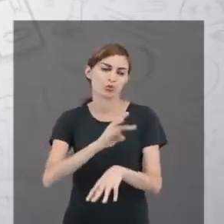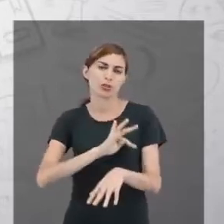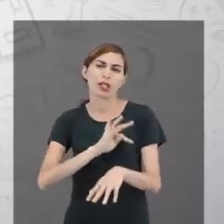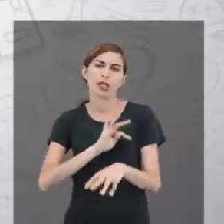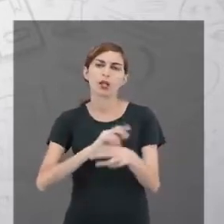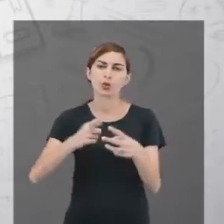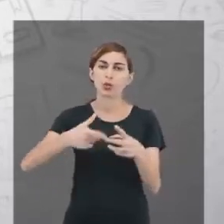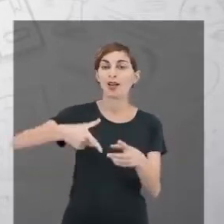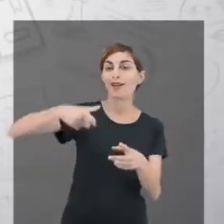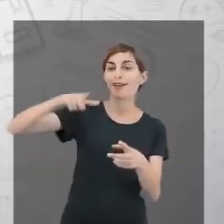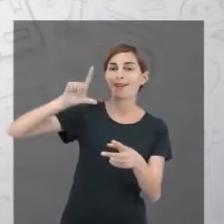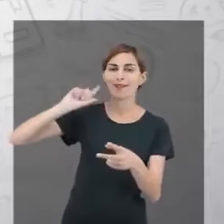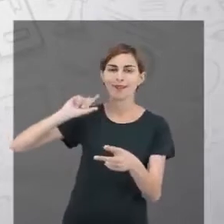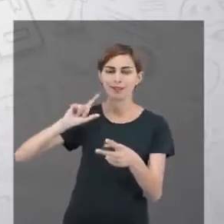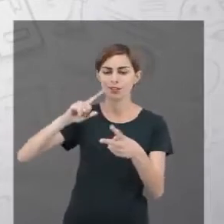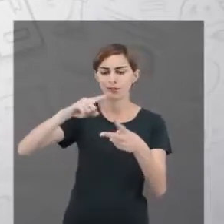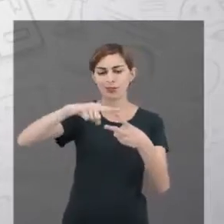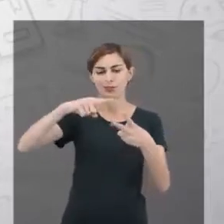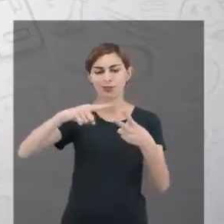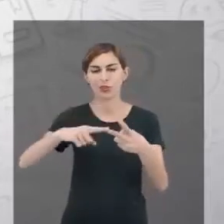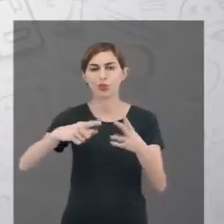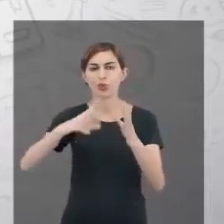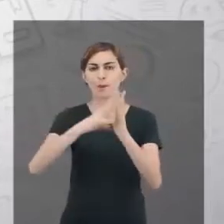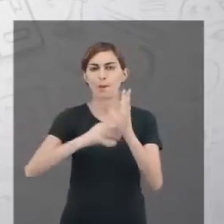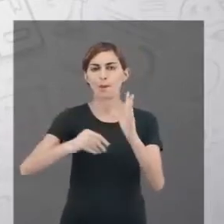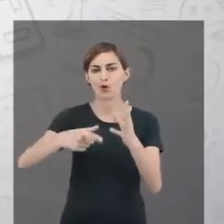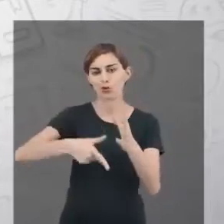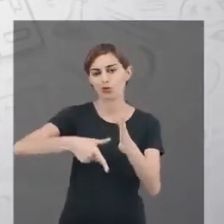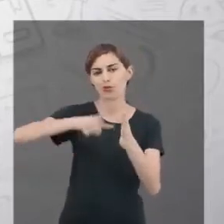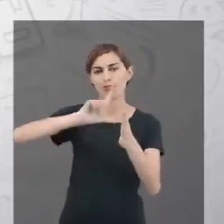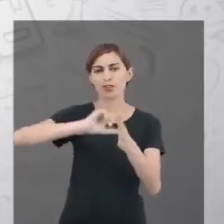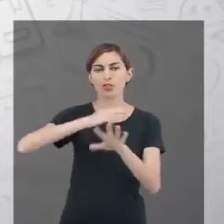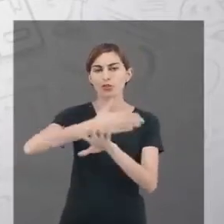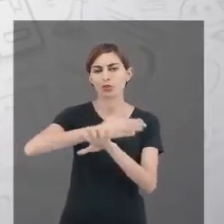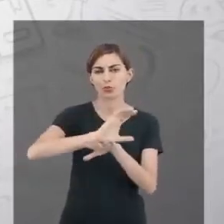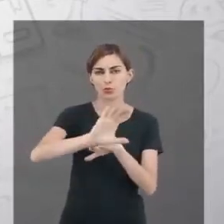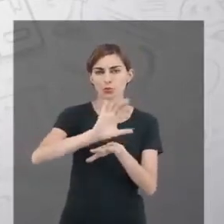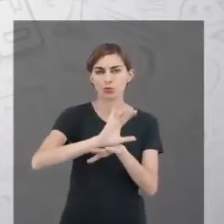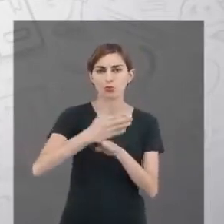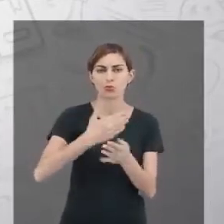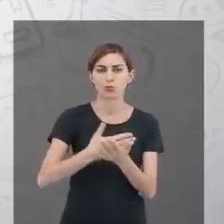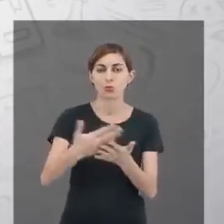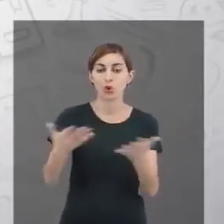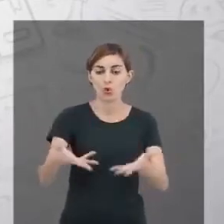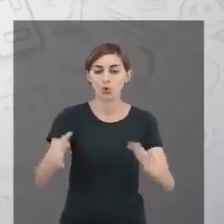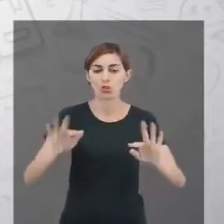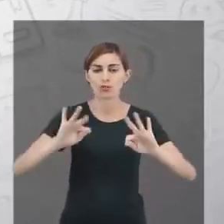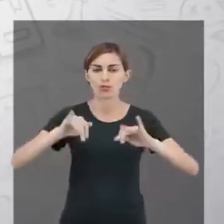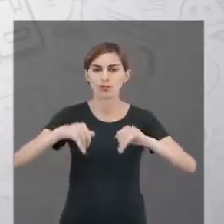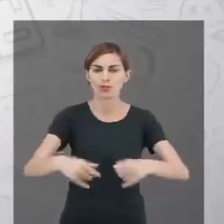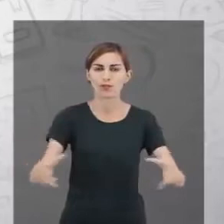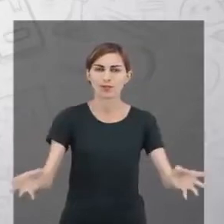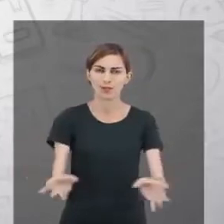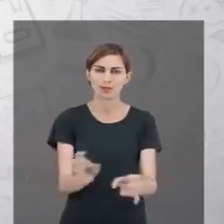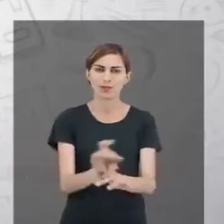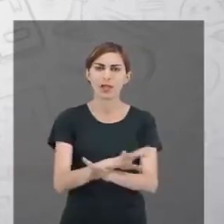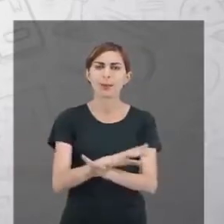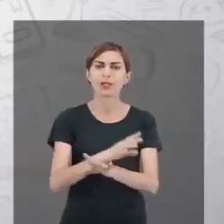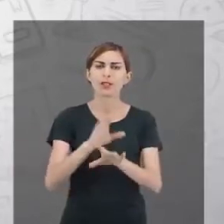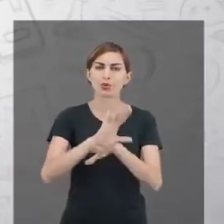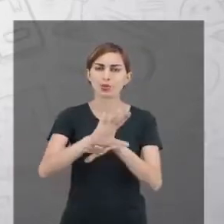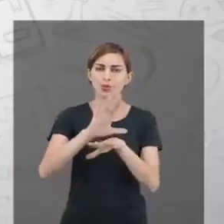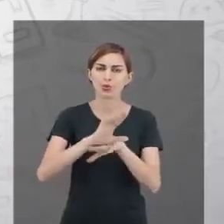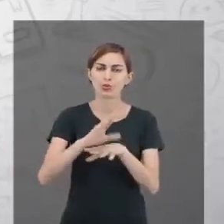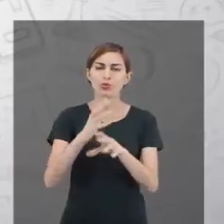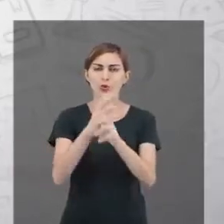anteriores, cursando materiais de desenvolvimento profissional quando entraram. E hoje, concluem o curso com contabilidade e finanças.